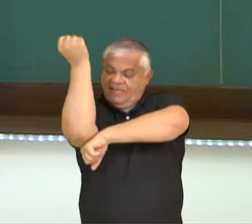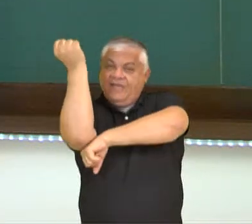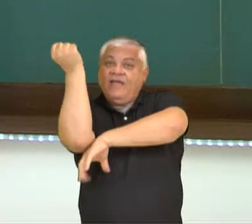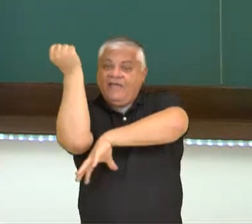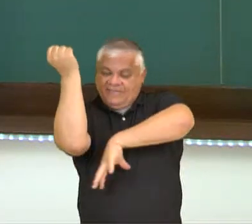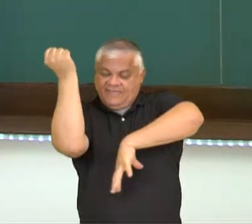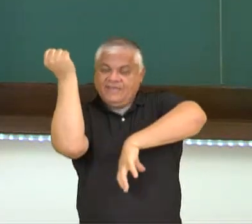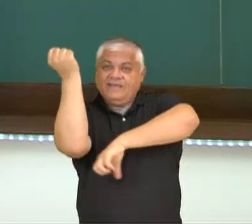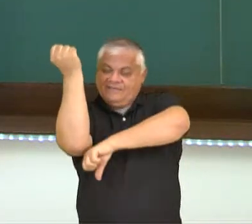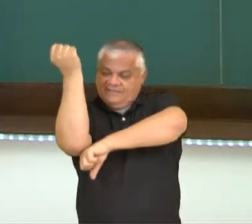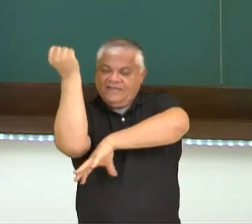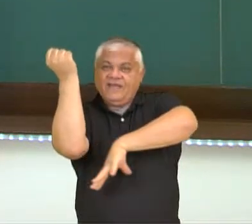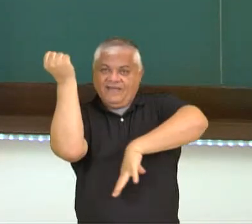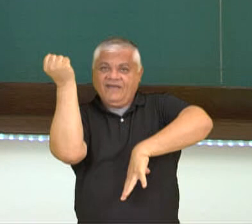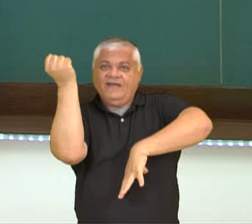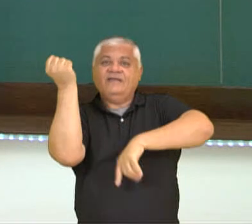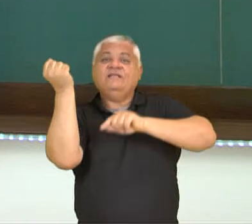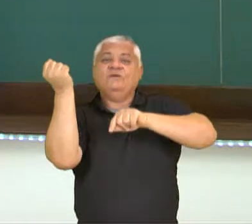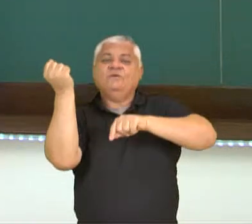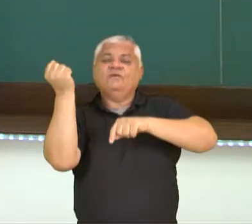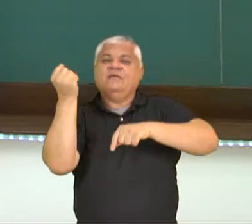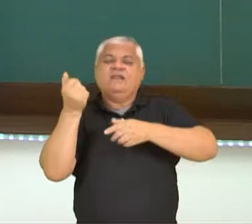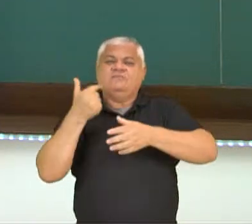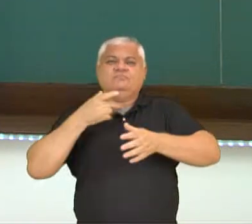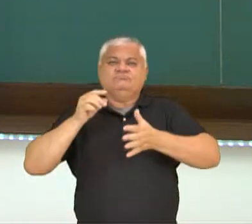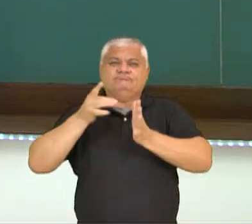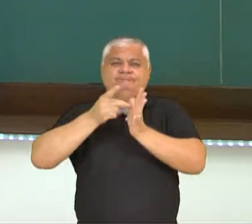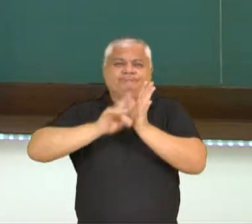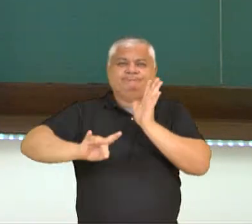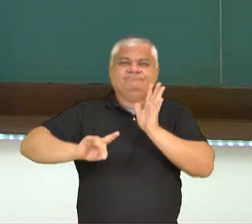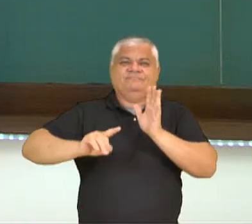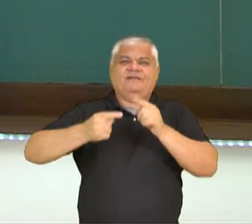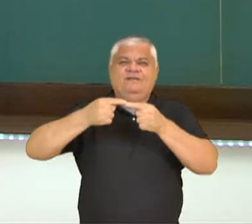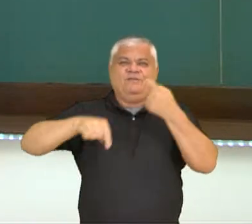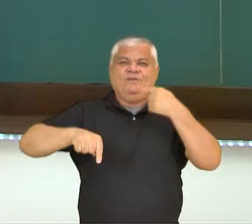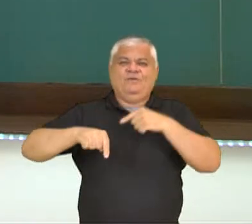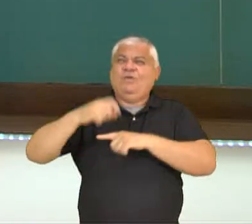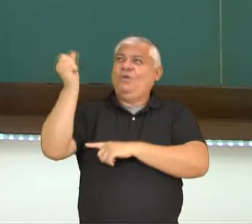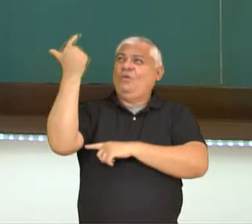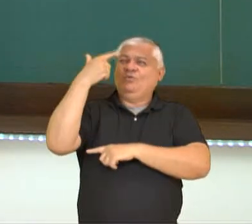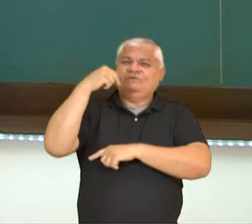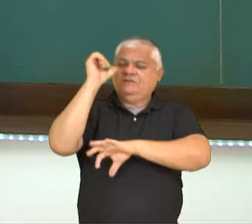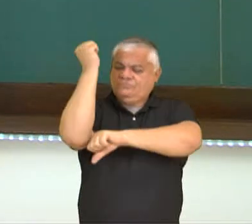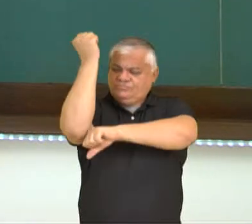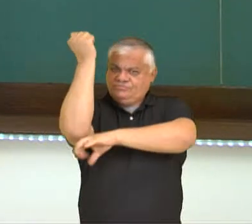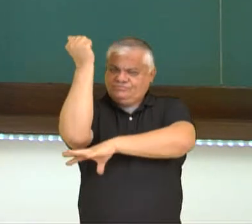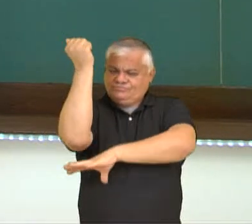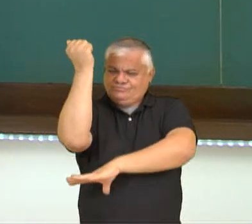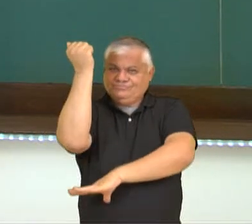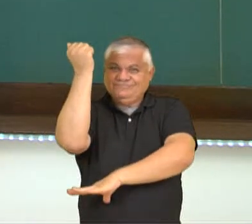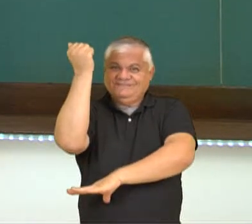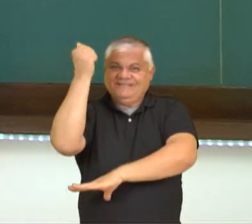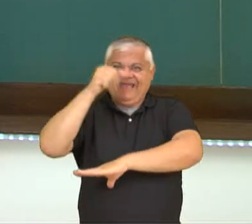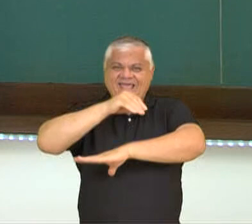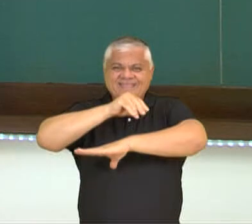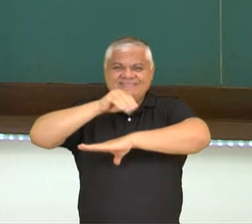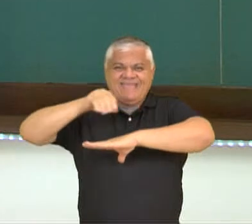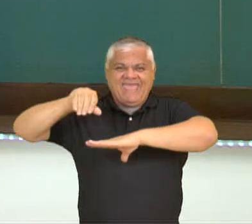possuem um fototropismo negativo, porque ele cresce ao contrário da luz, para baixo no solo.